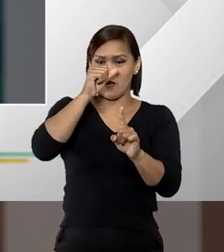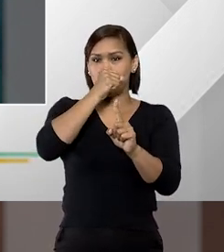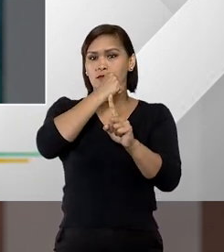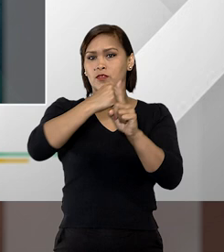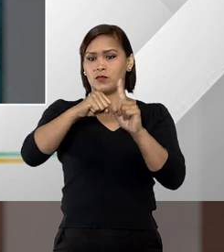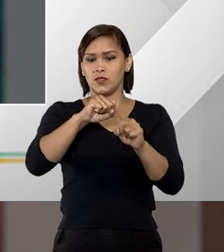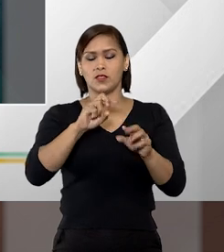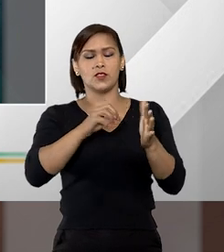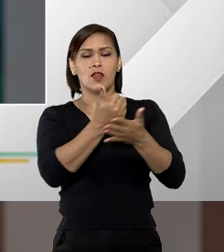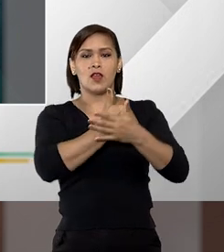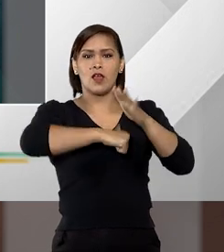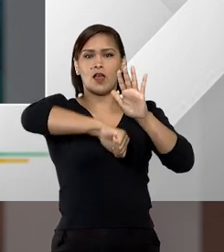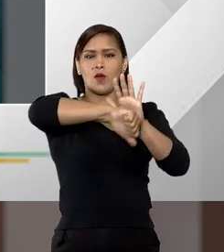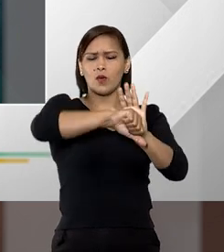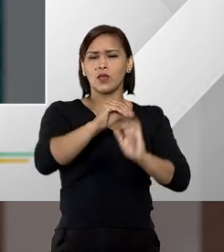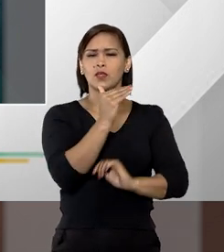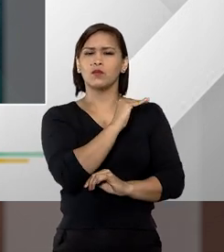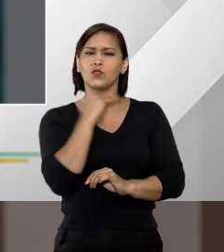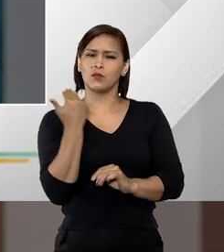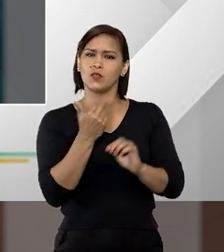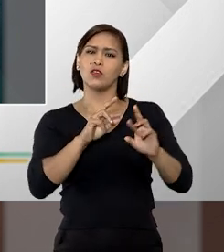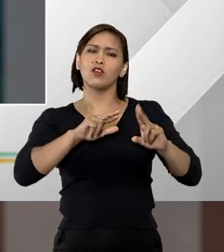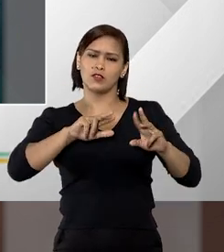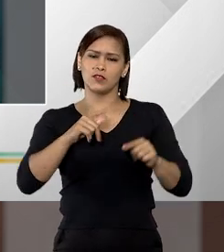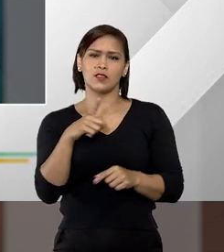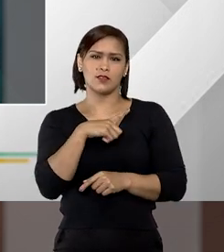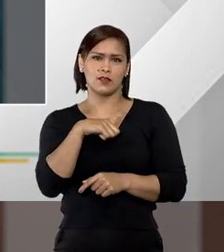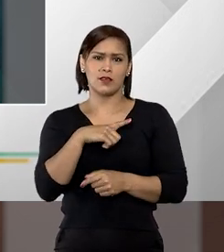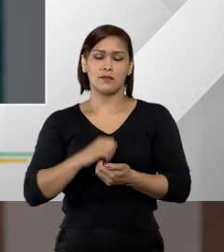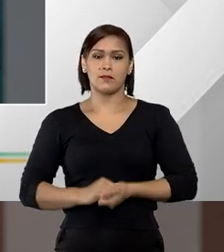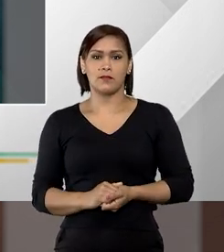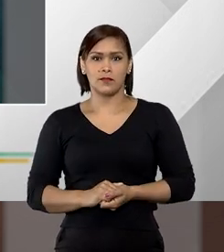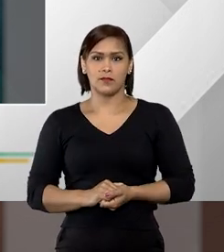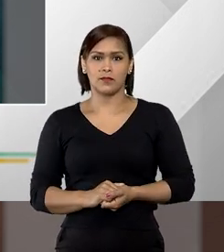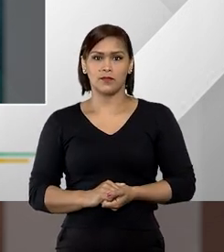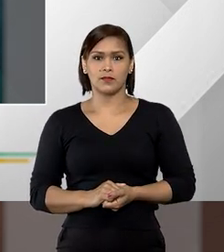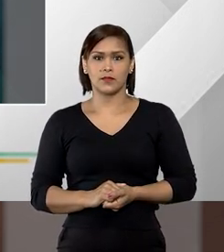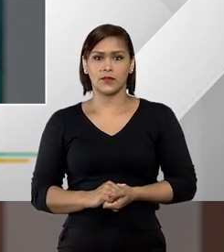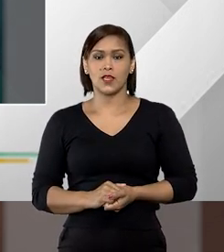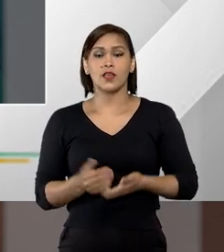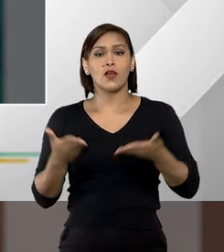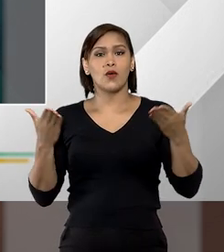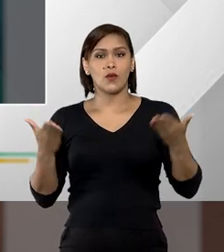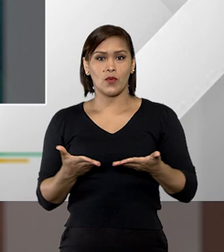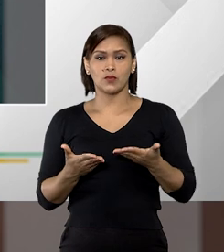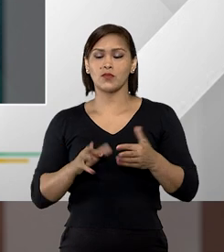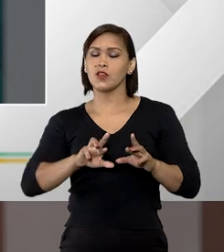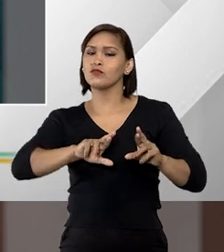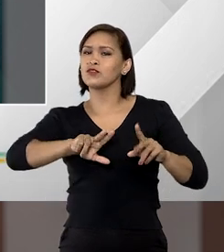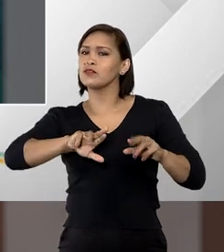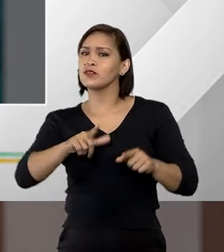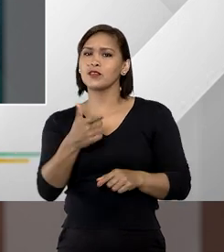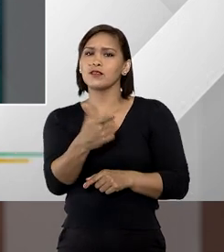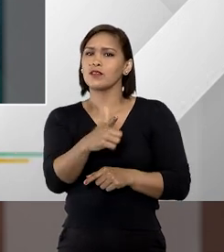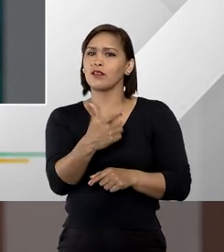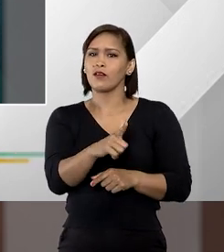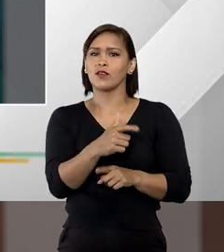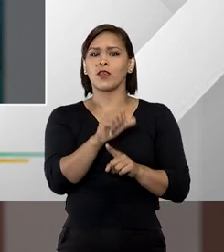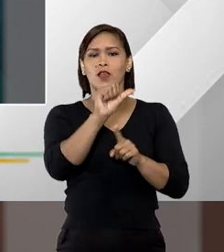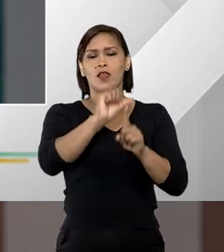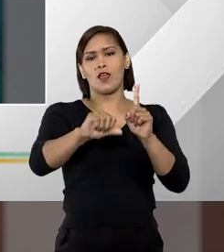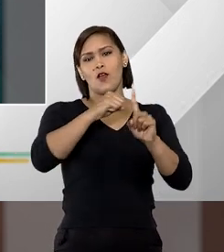aplicada ao crime de homicídio qualificado? Atualmente, não há diferença entre o